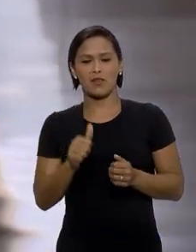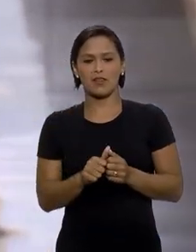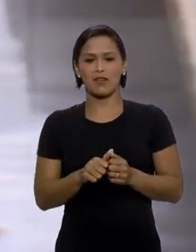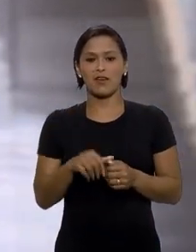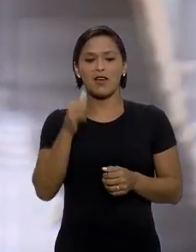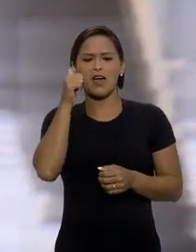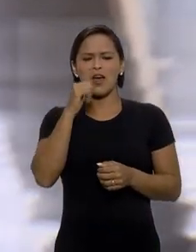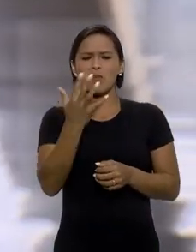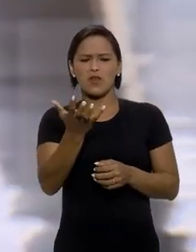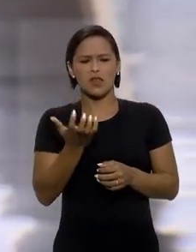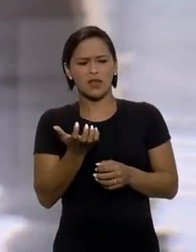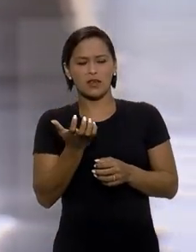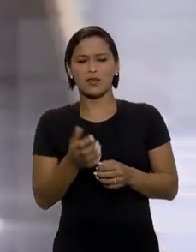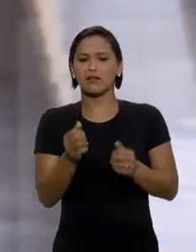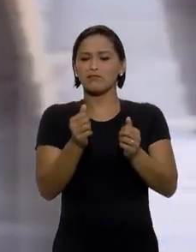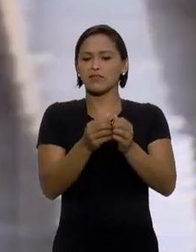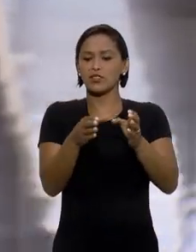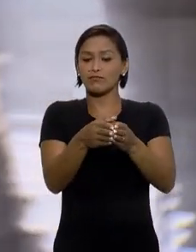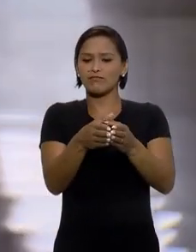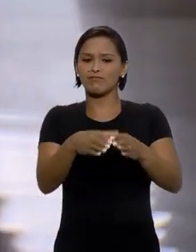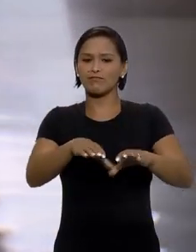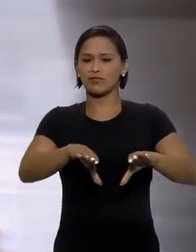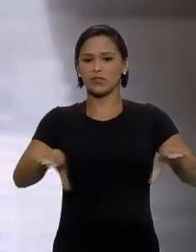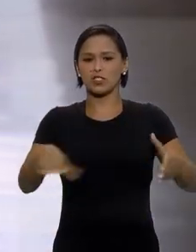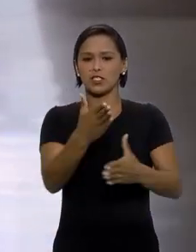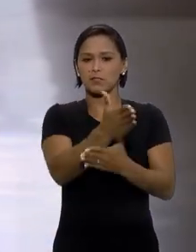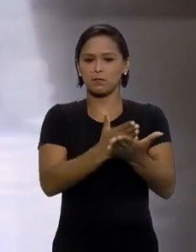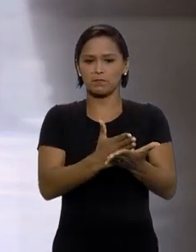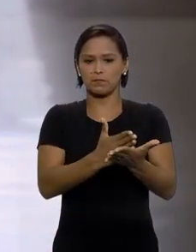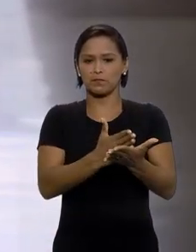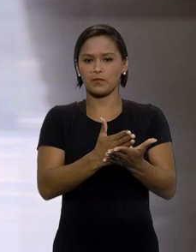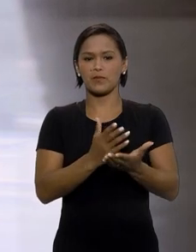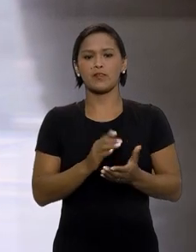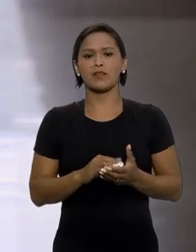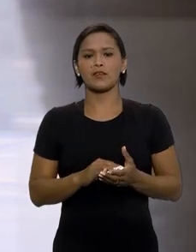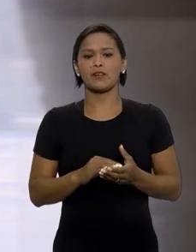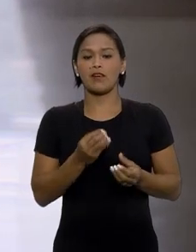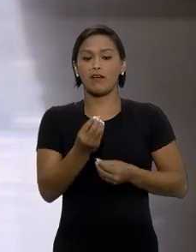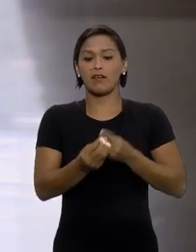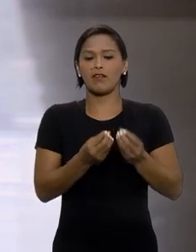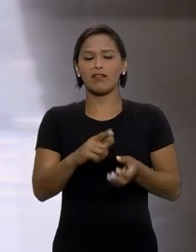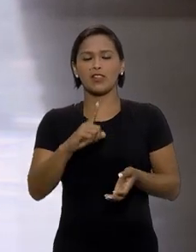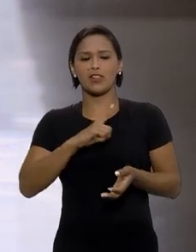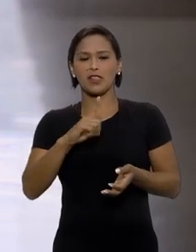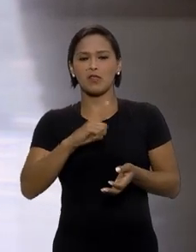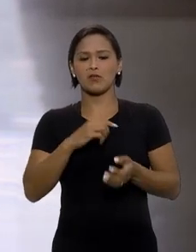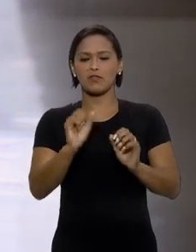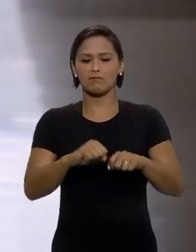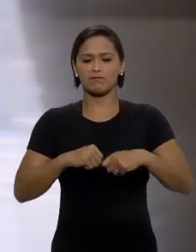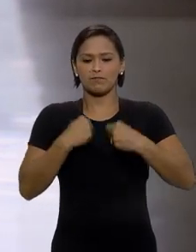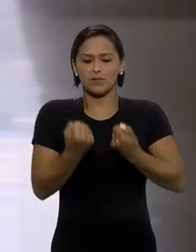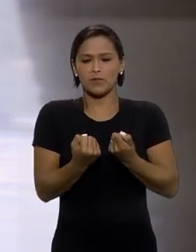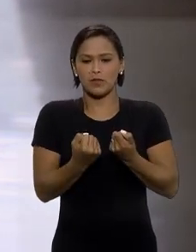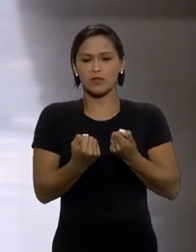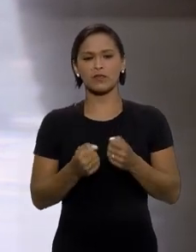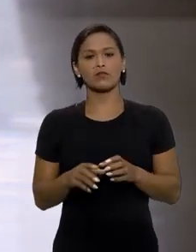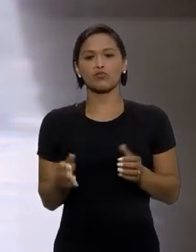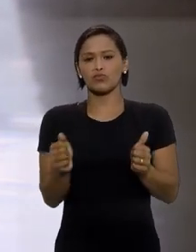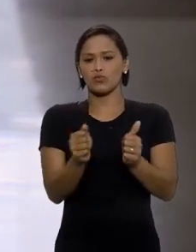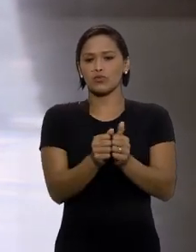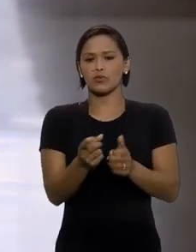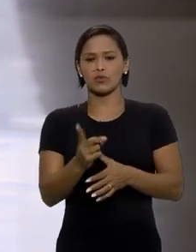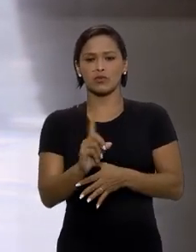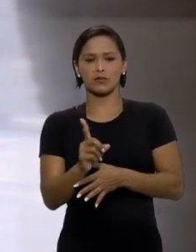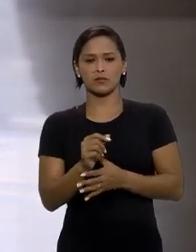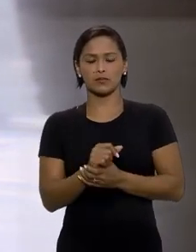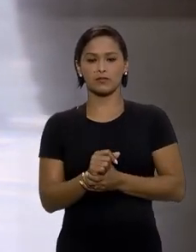esse período. A mulher defendeu que eles haviam optado pelo regime de separação de bens e que não houve esforço comum do casal